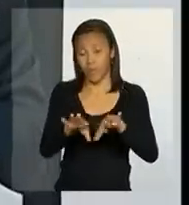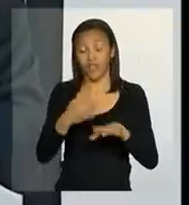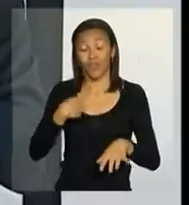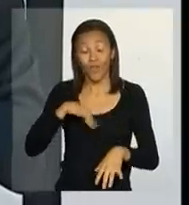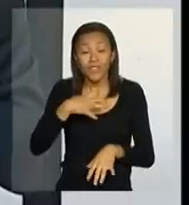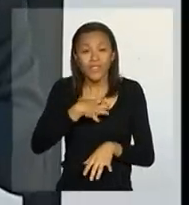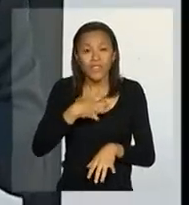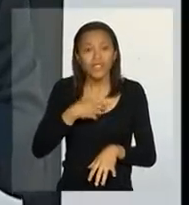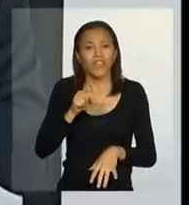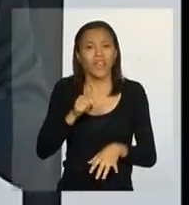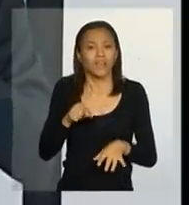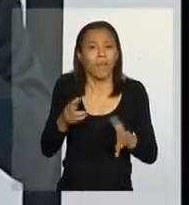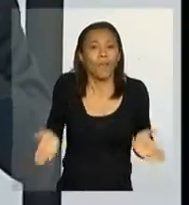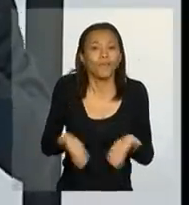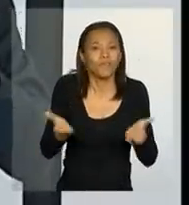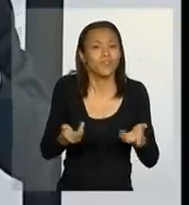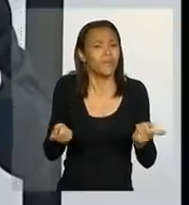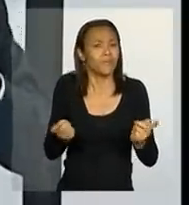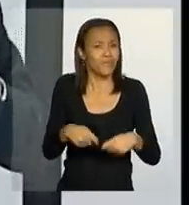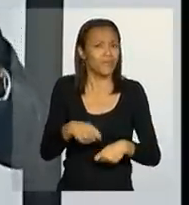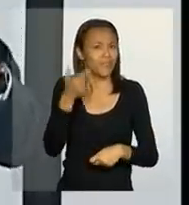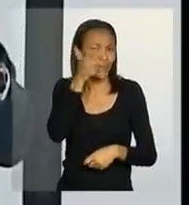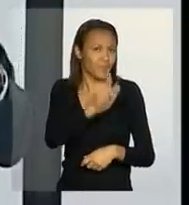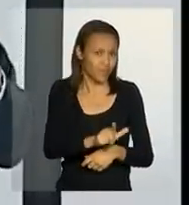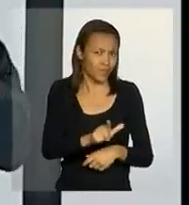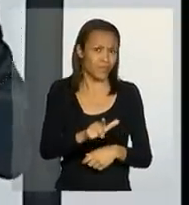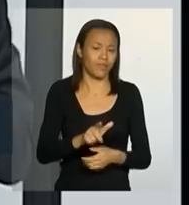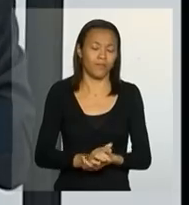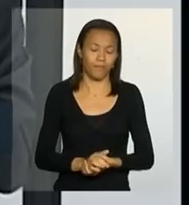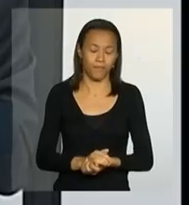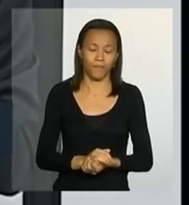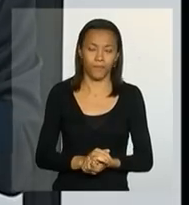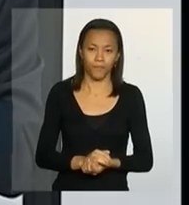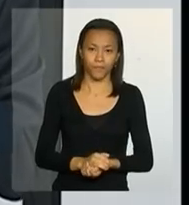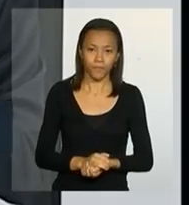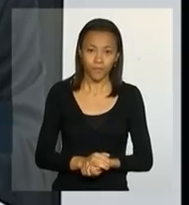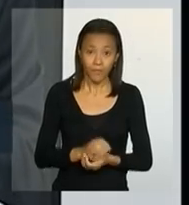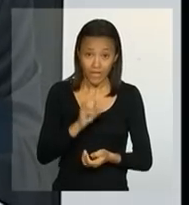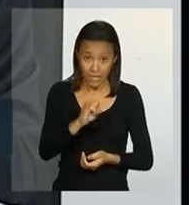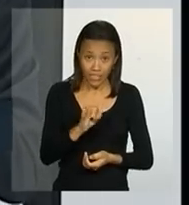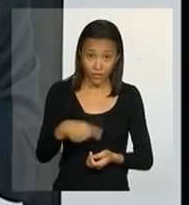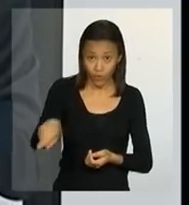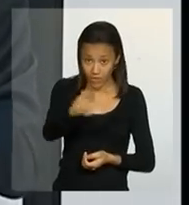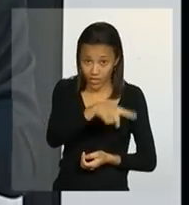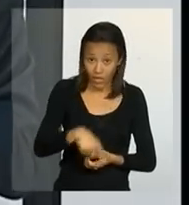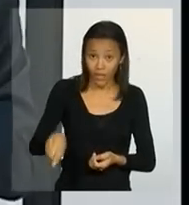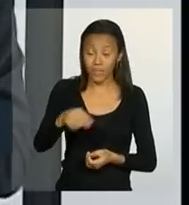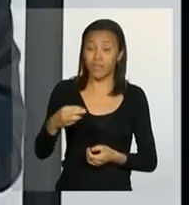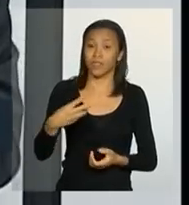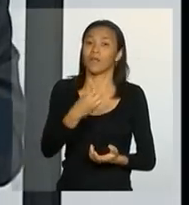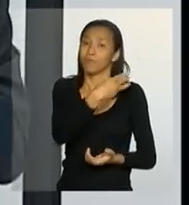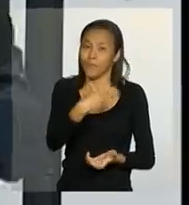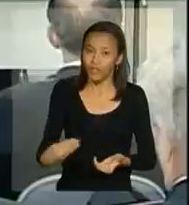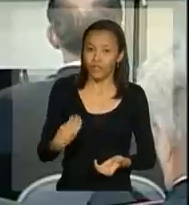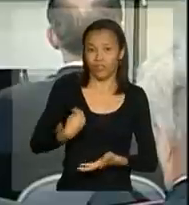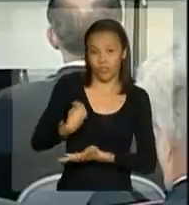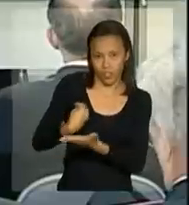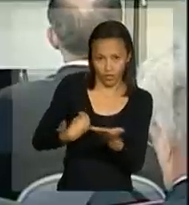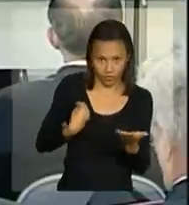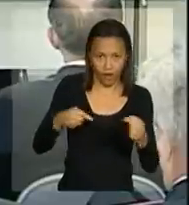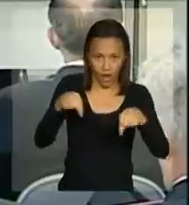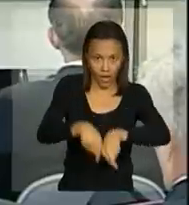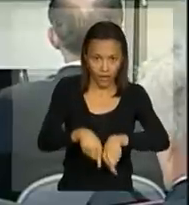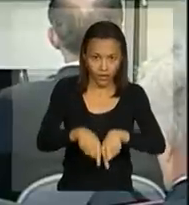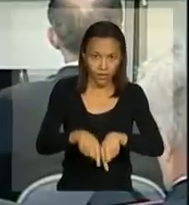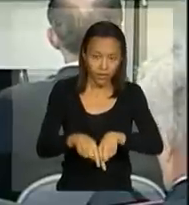essa motivação é forte, sem dúvida alguma. Faço as ponderações, senhor ministro. E, senhores ministros, governadores, o nosso governador colombico aqui se encontra,